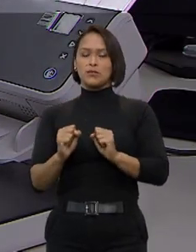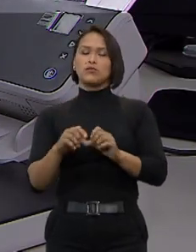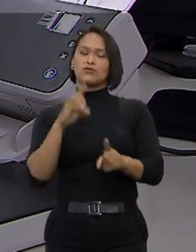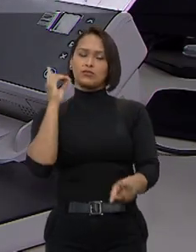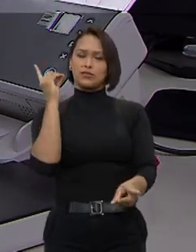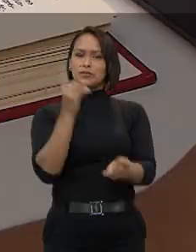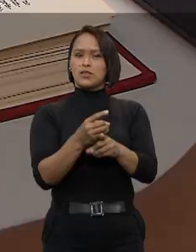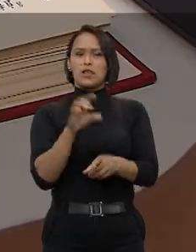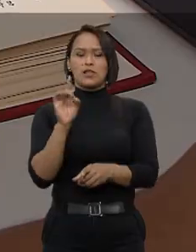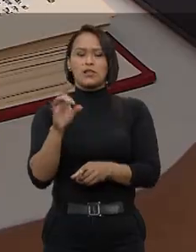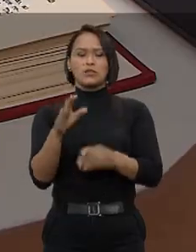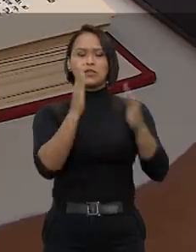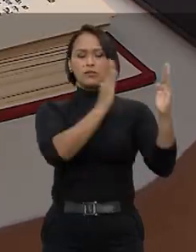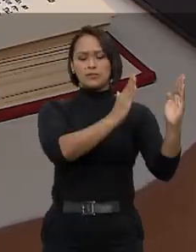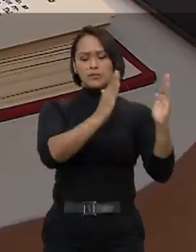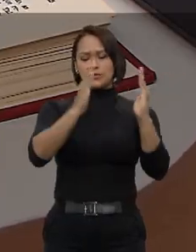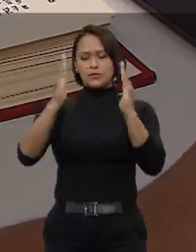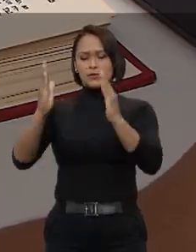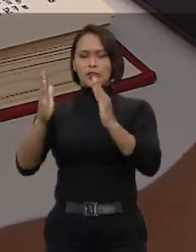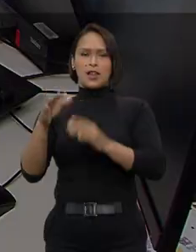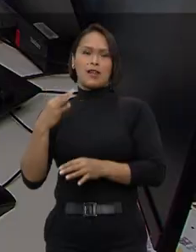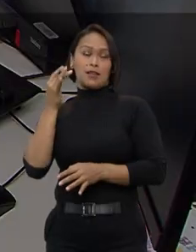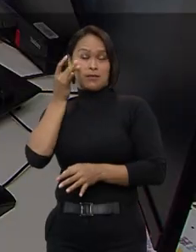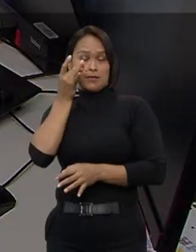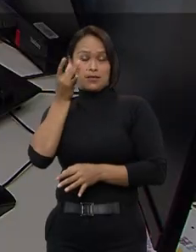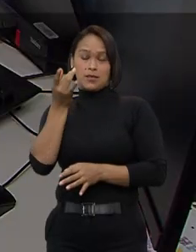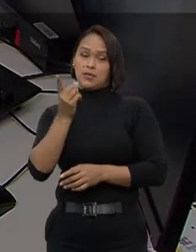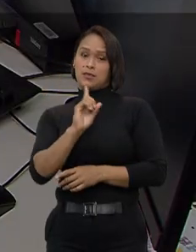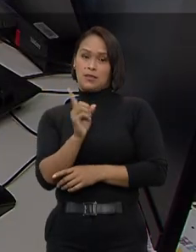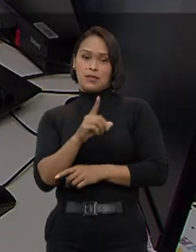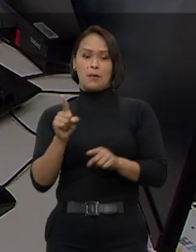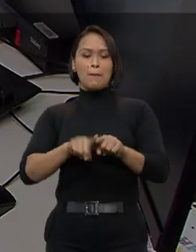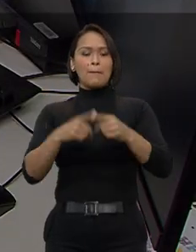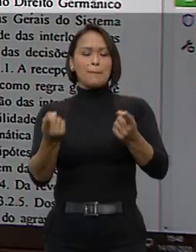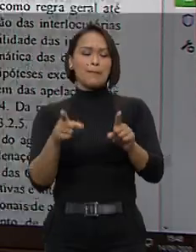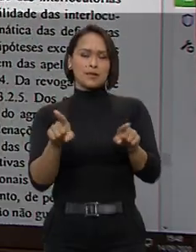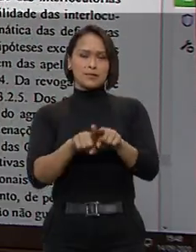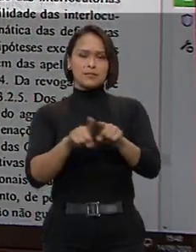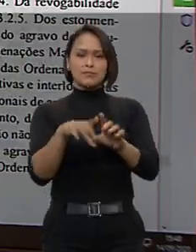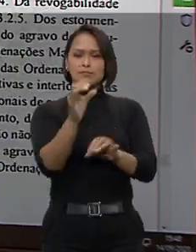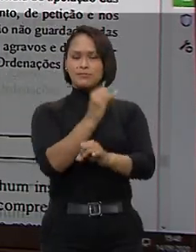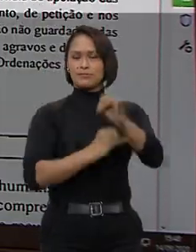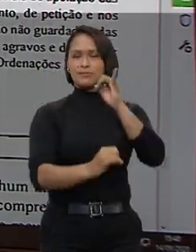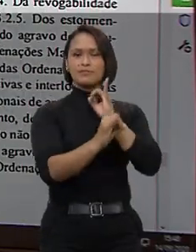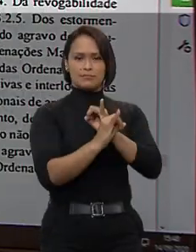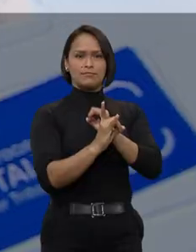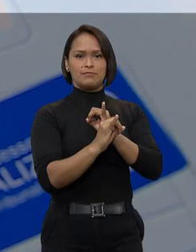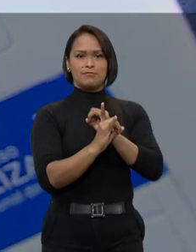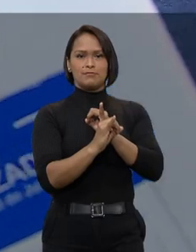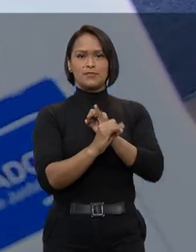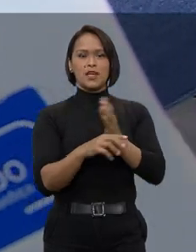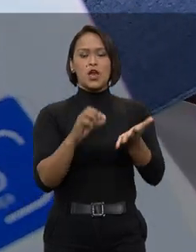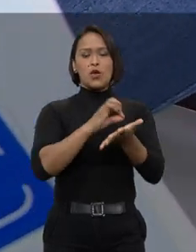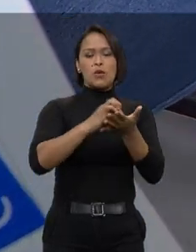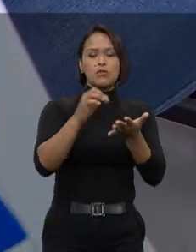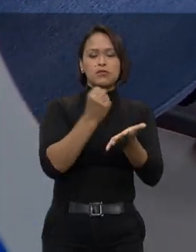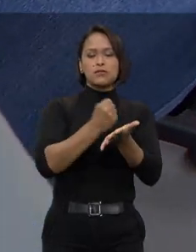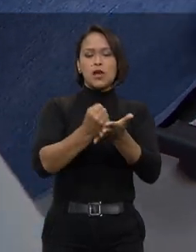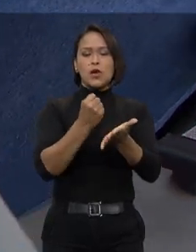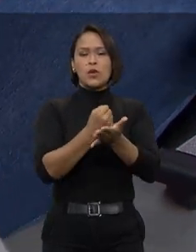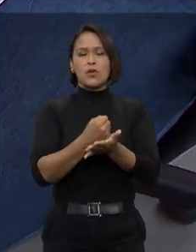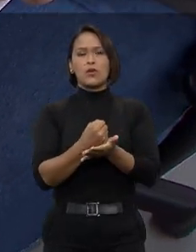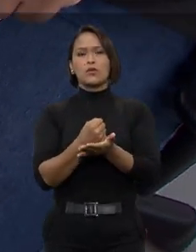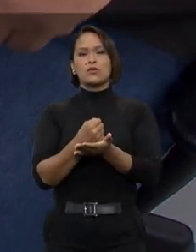encontrados não apenas nas prateleiras físicas do STJ, mas também de forma virtual, além de um acordo de